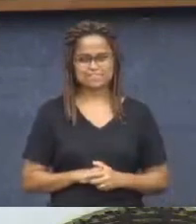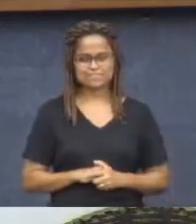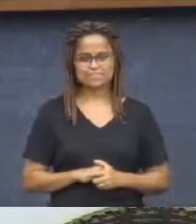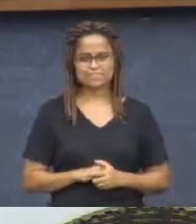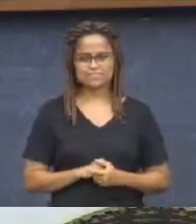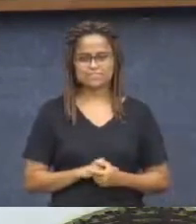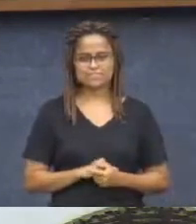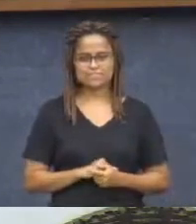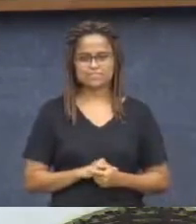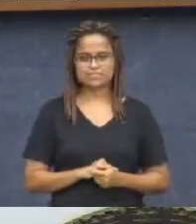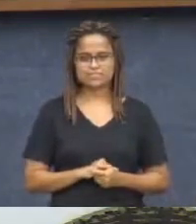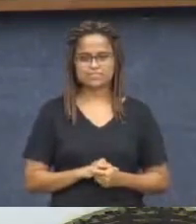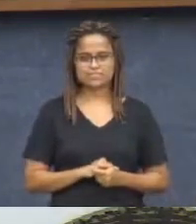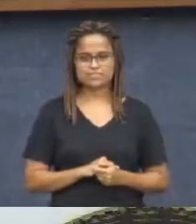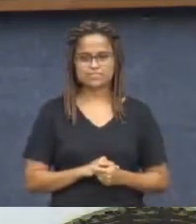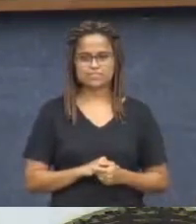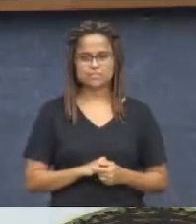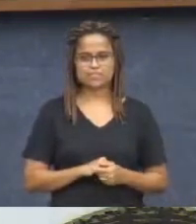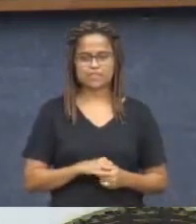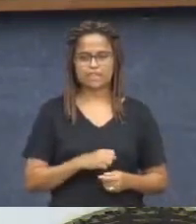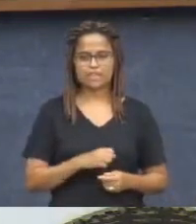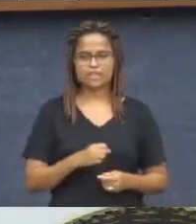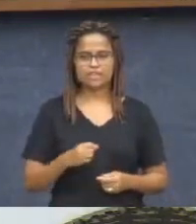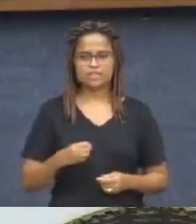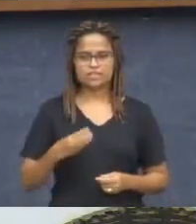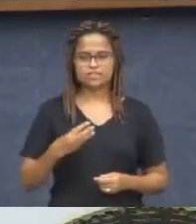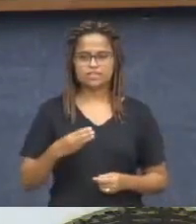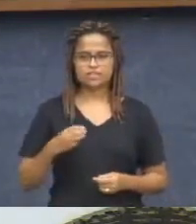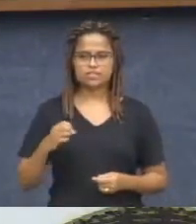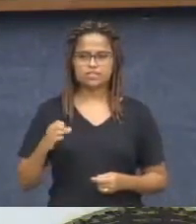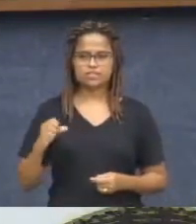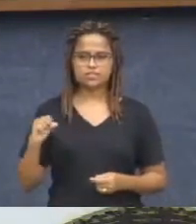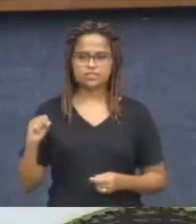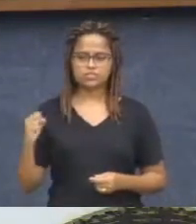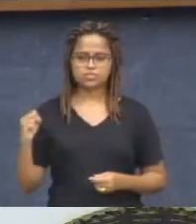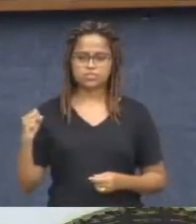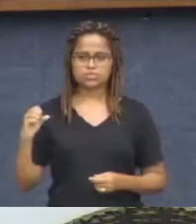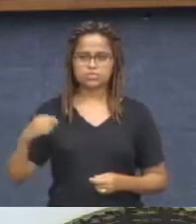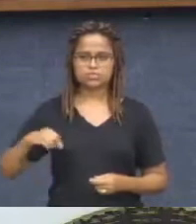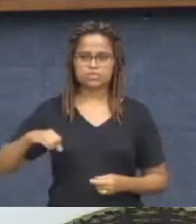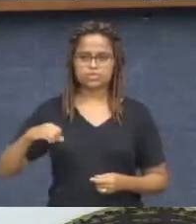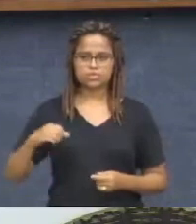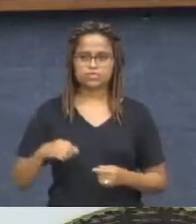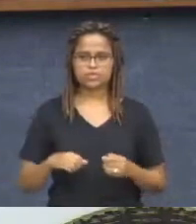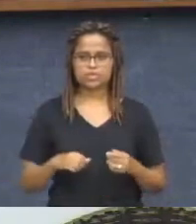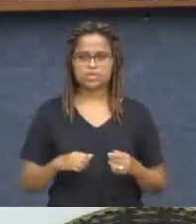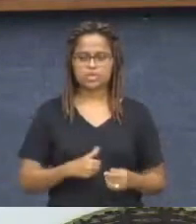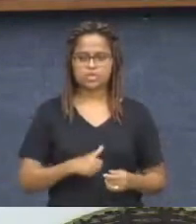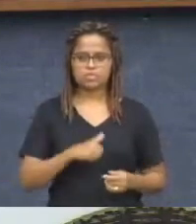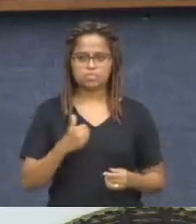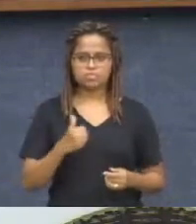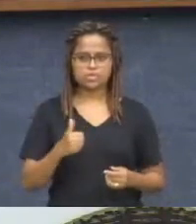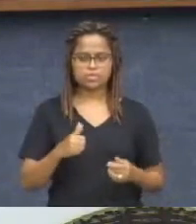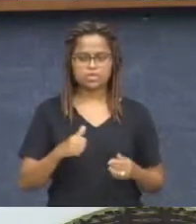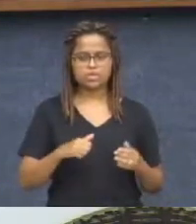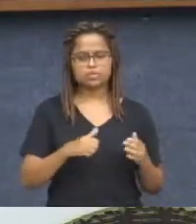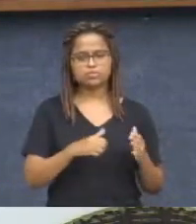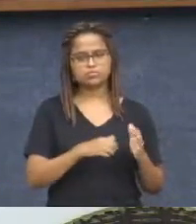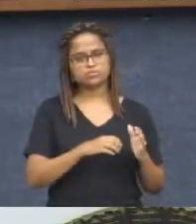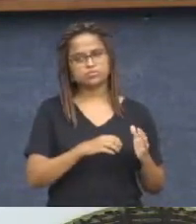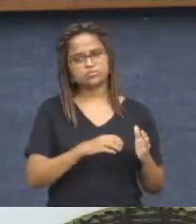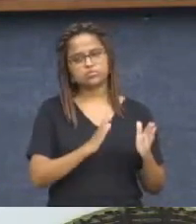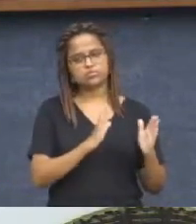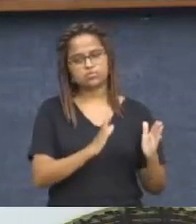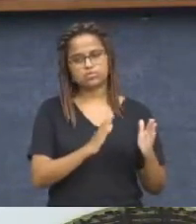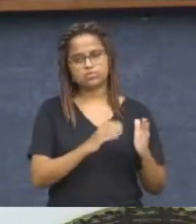Projeto de Lei nº 389, de 2022, primeiro turno, acrescenta os incisos 9º e